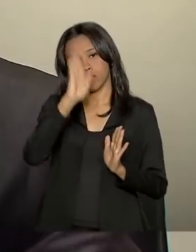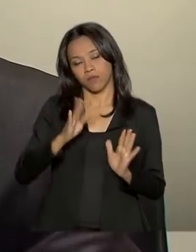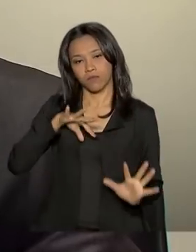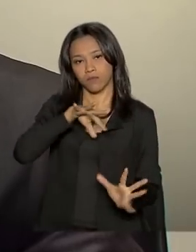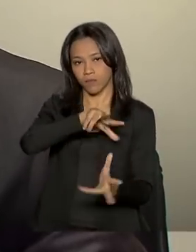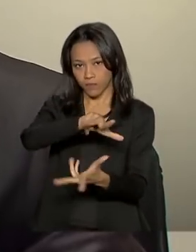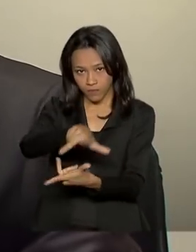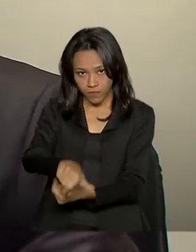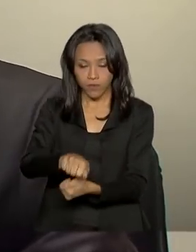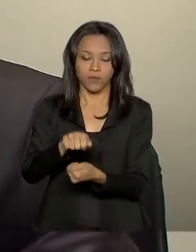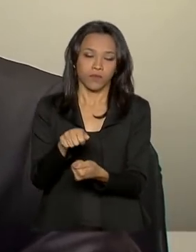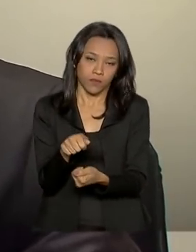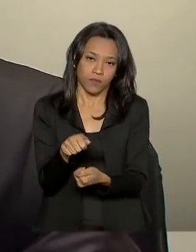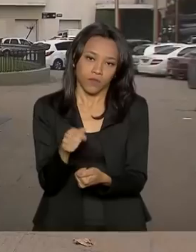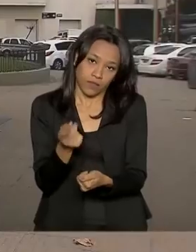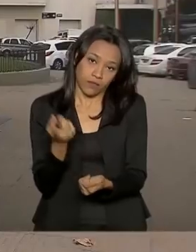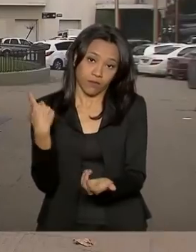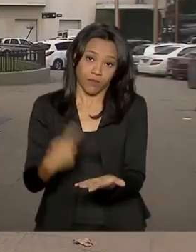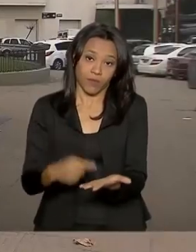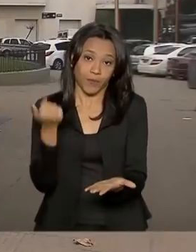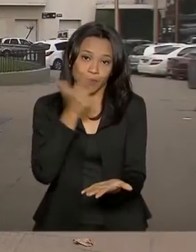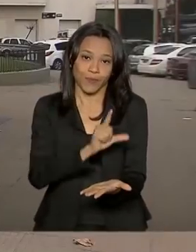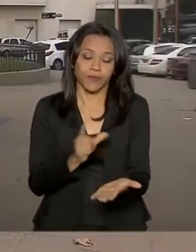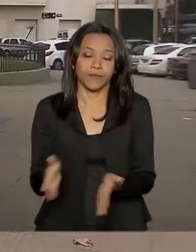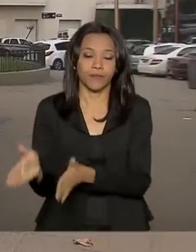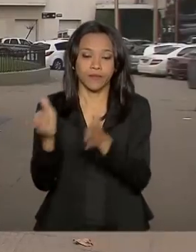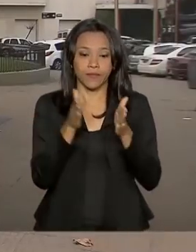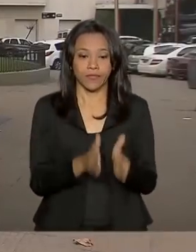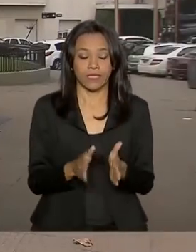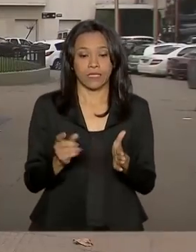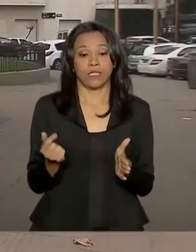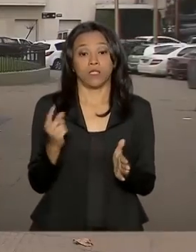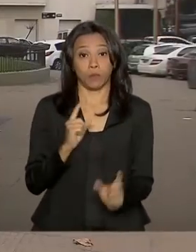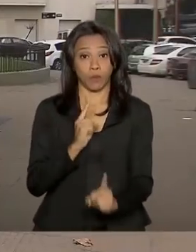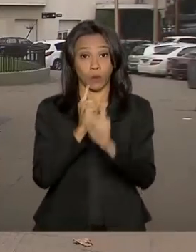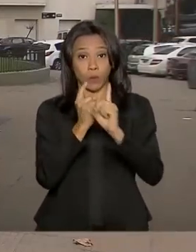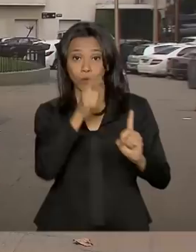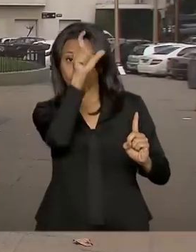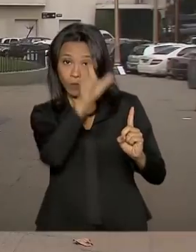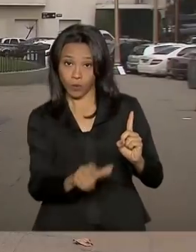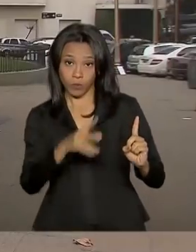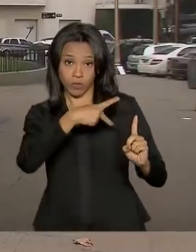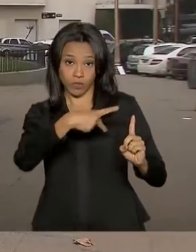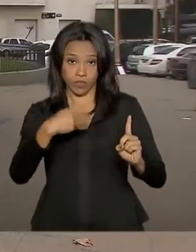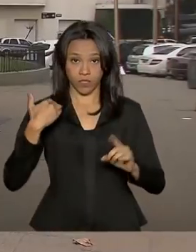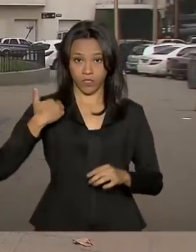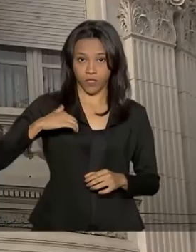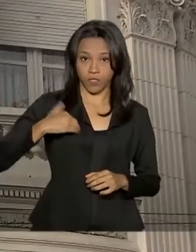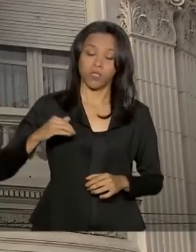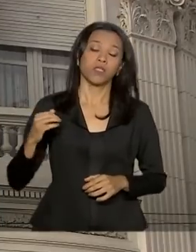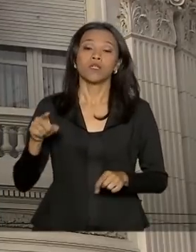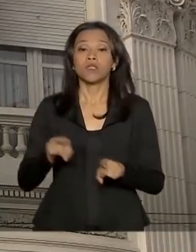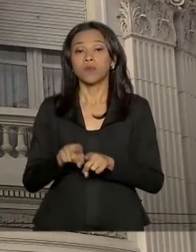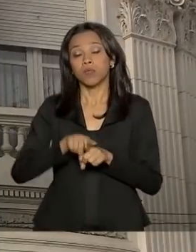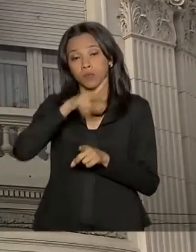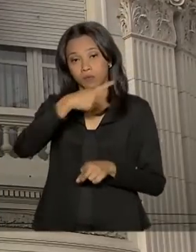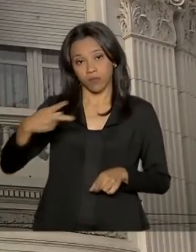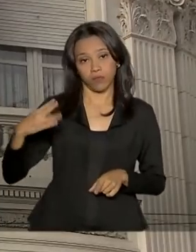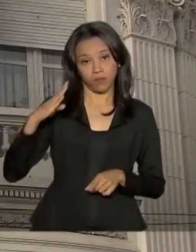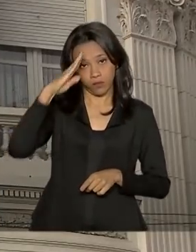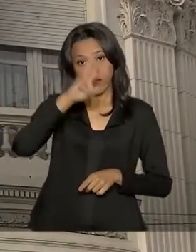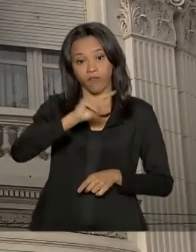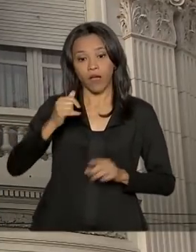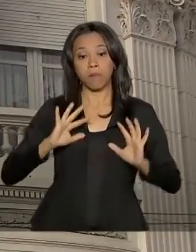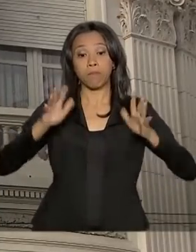mundo, que esse acordo saia. Além do encontro com o presidente Maurício Macri, Jair Bolsonaro também vai participar de agenda com a